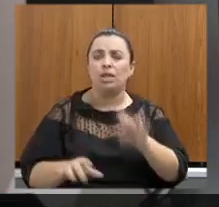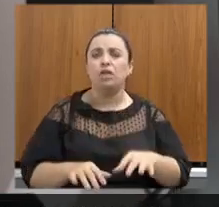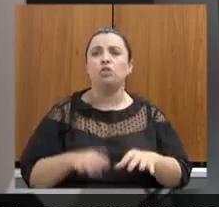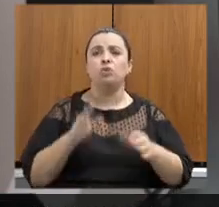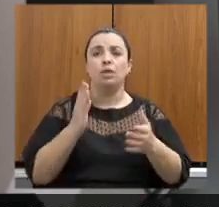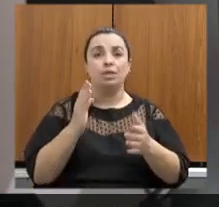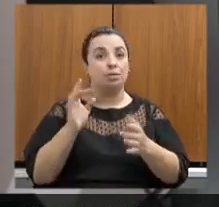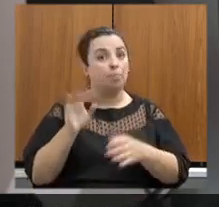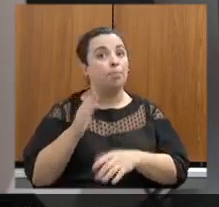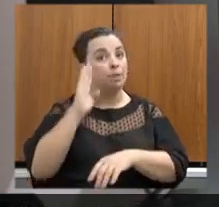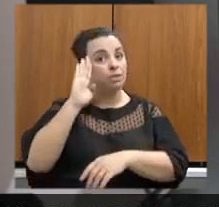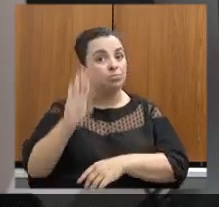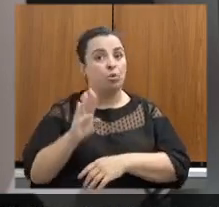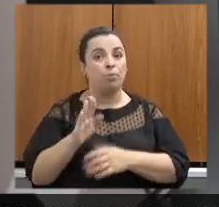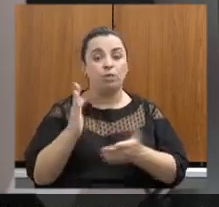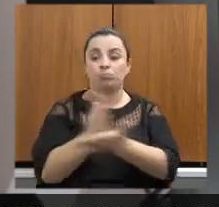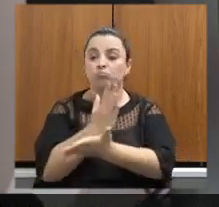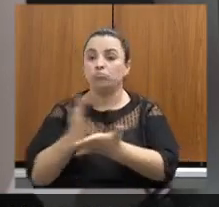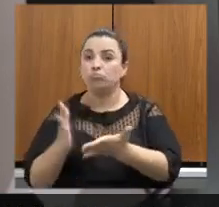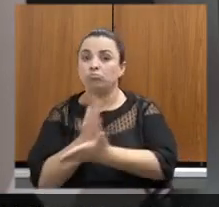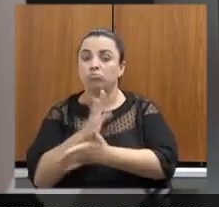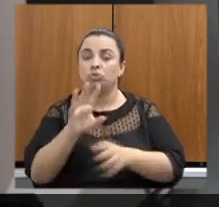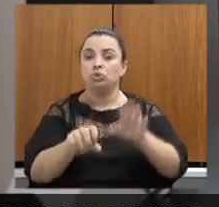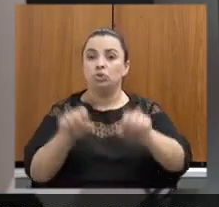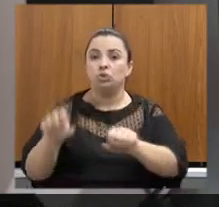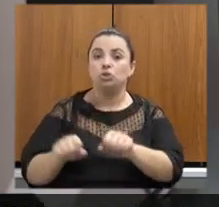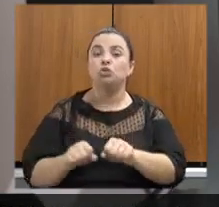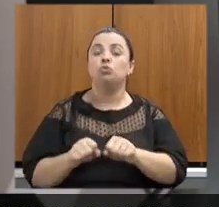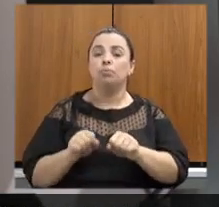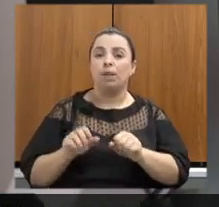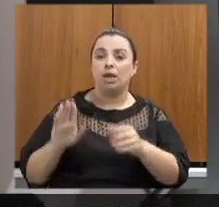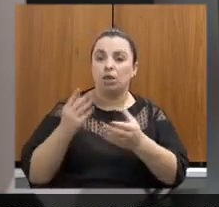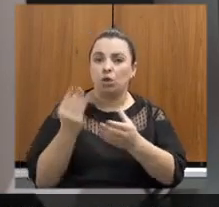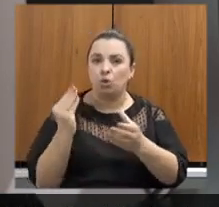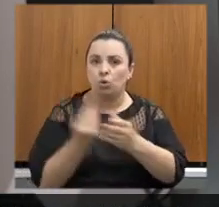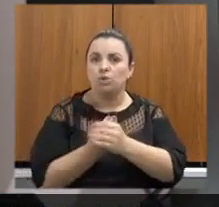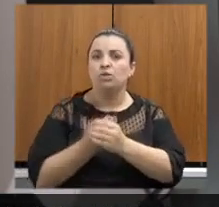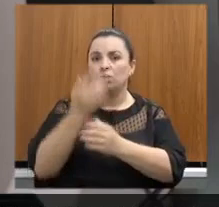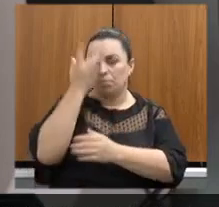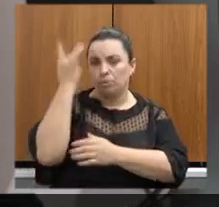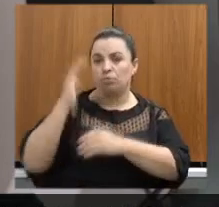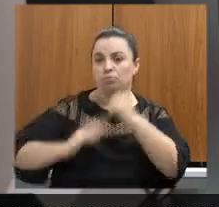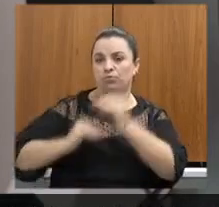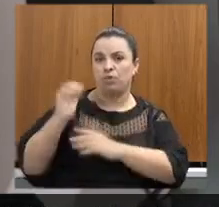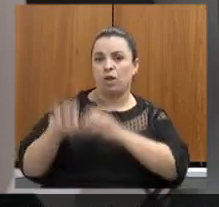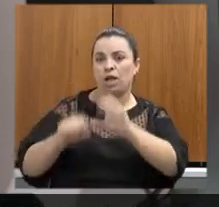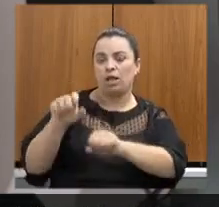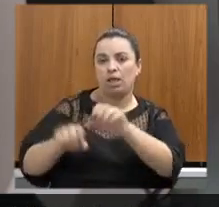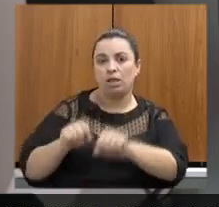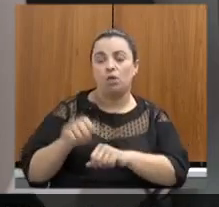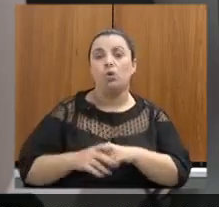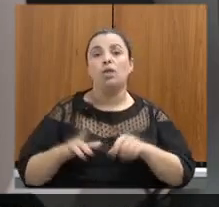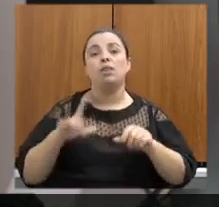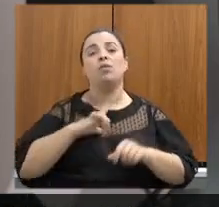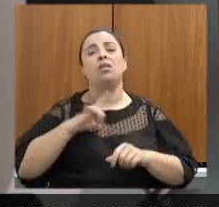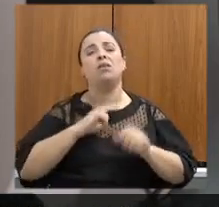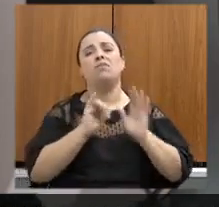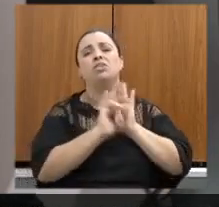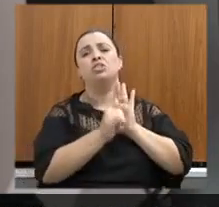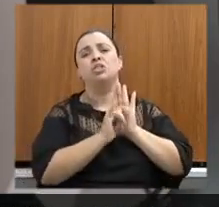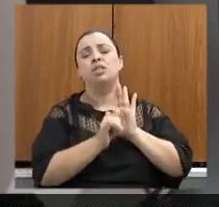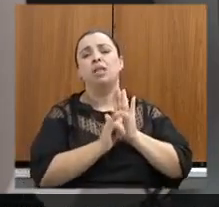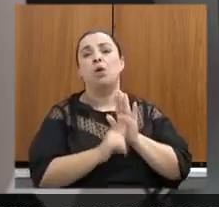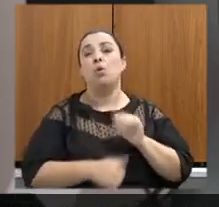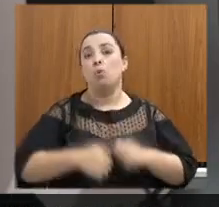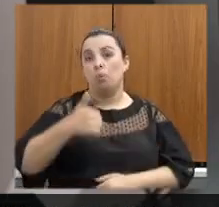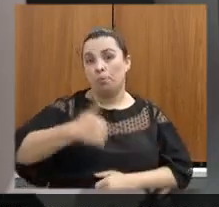seletiva para a inclusão social através dos catadores. Então, fizemos dois editais, um primeiro edital de 3 milhões para repasse